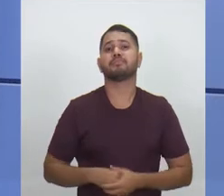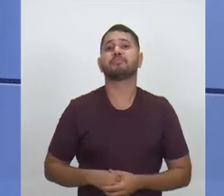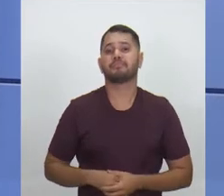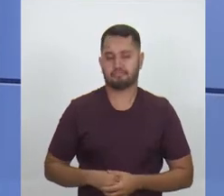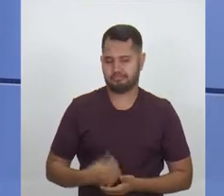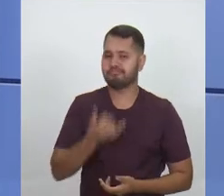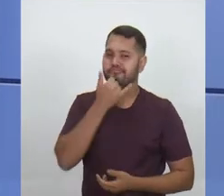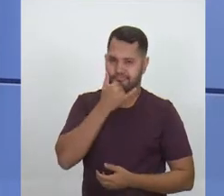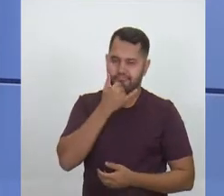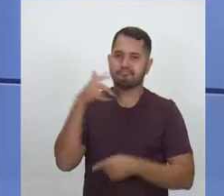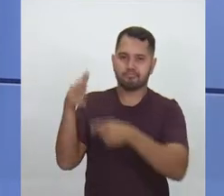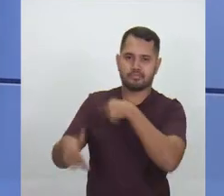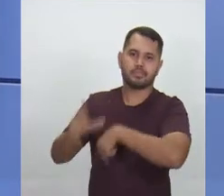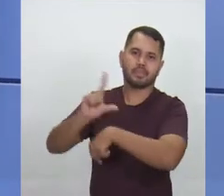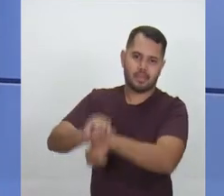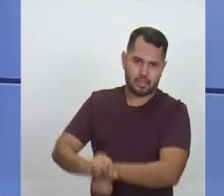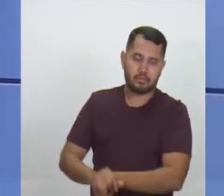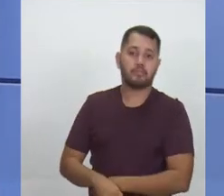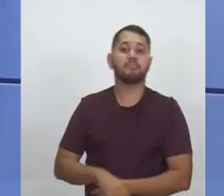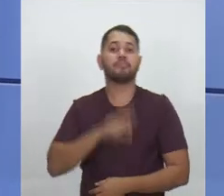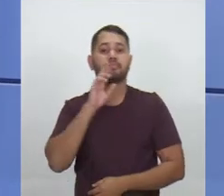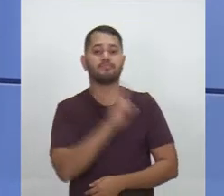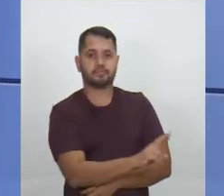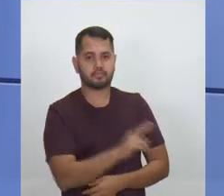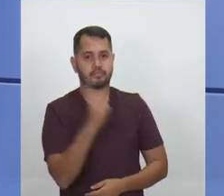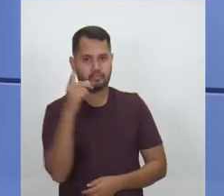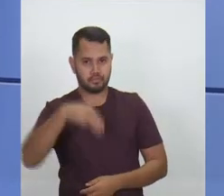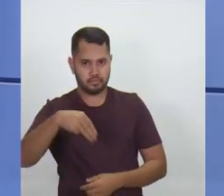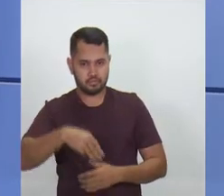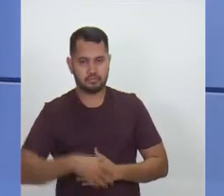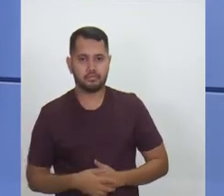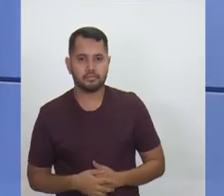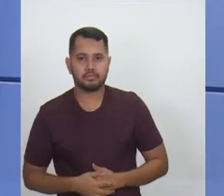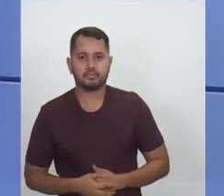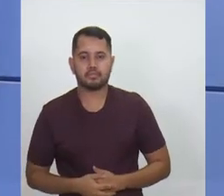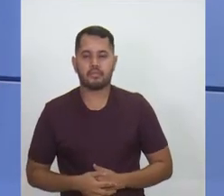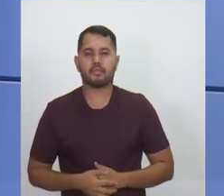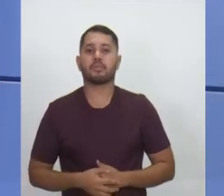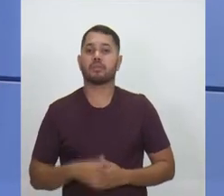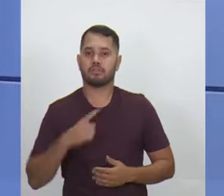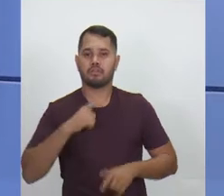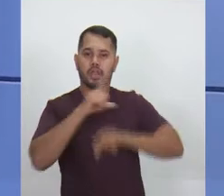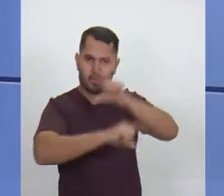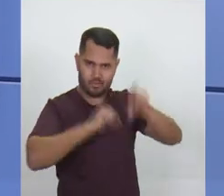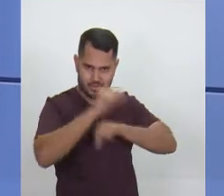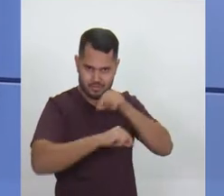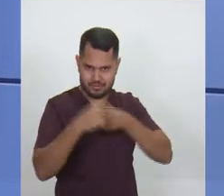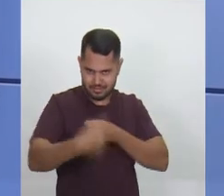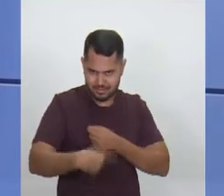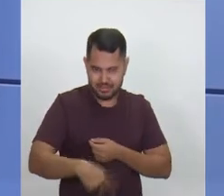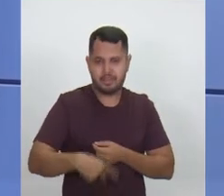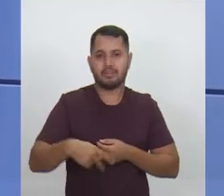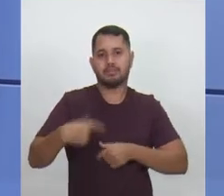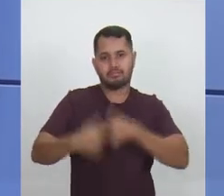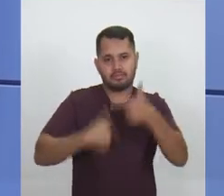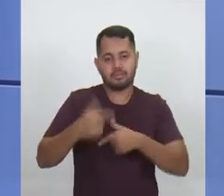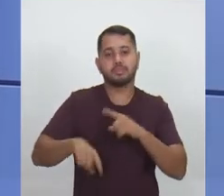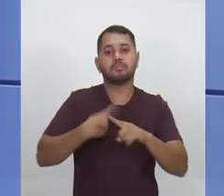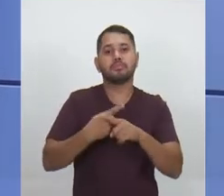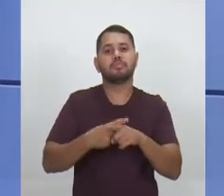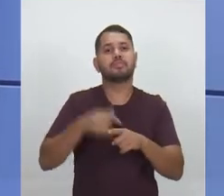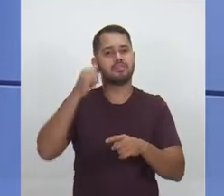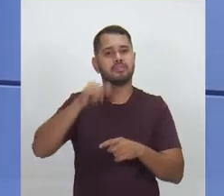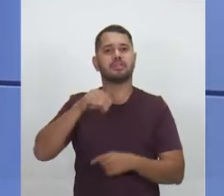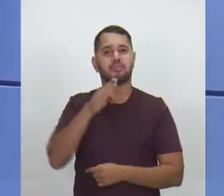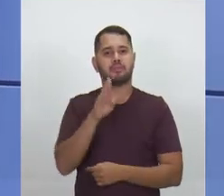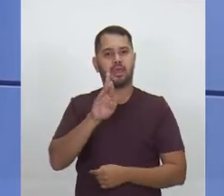Acabou o tempo, um minuto para a réplica. Nós temos dito que para a opção de emprego e renda no Estado do Amazonas, nós temos que abrir a caixa preta